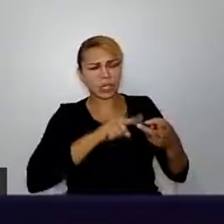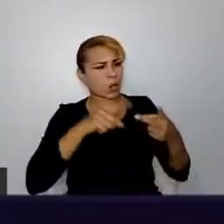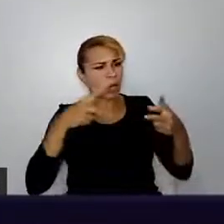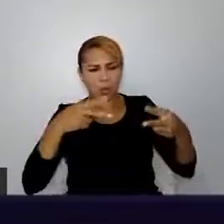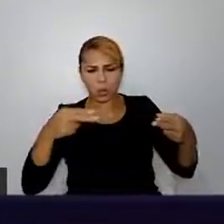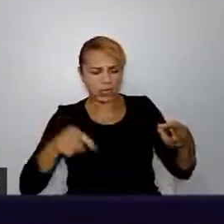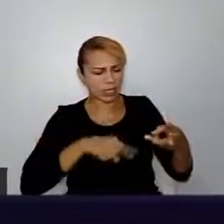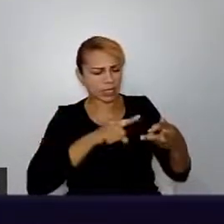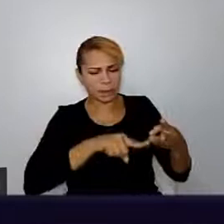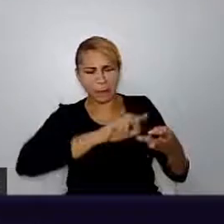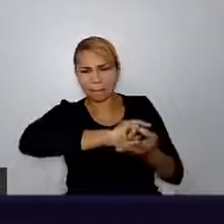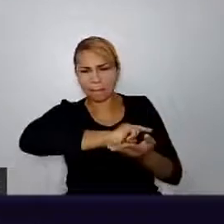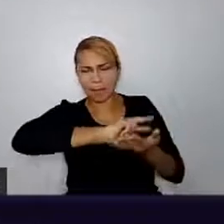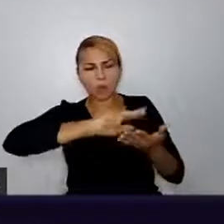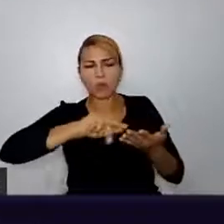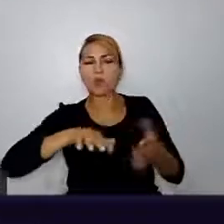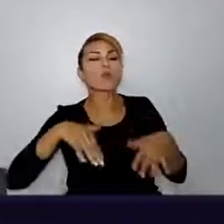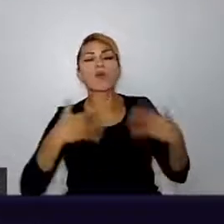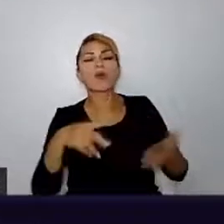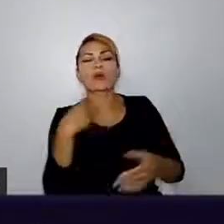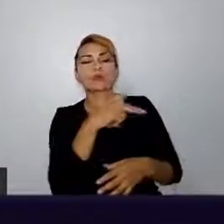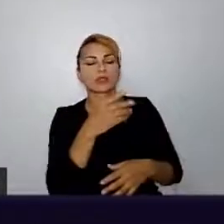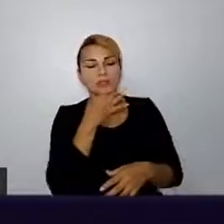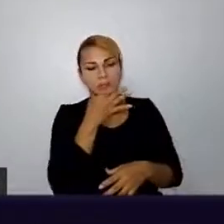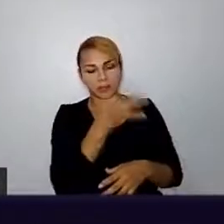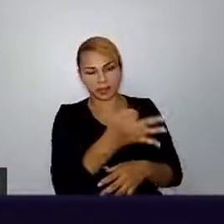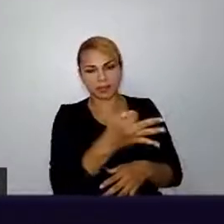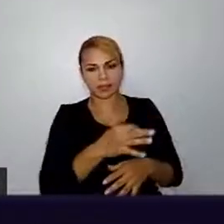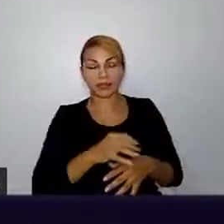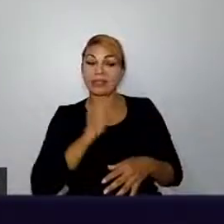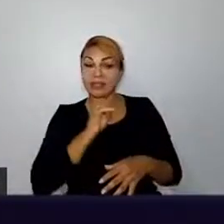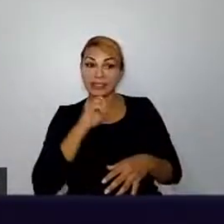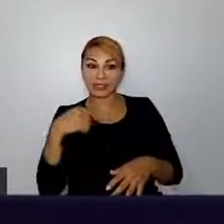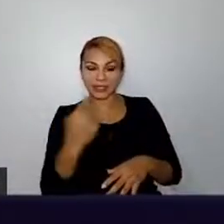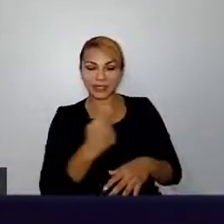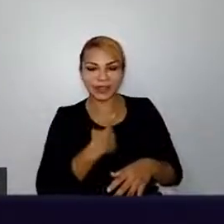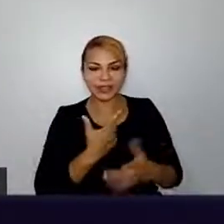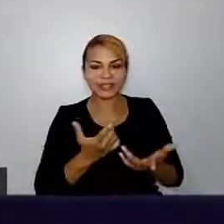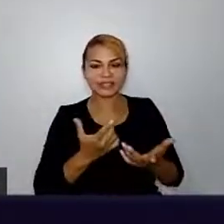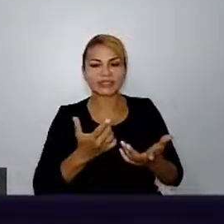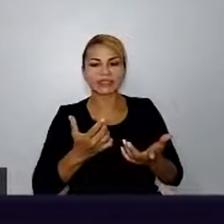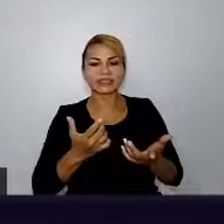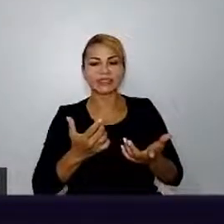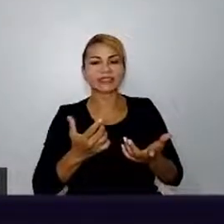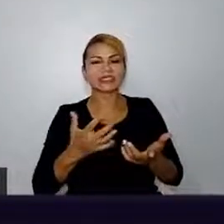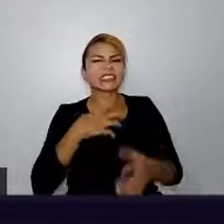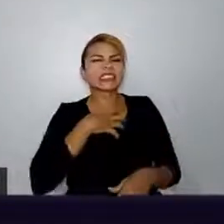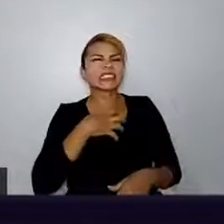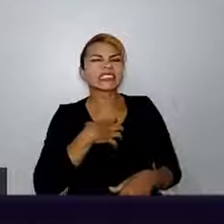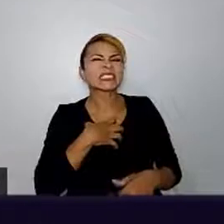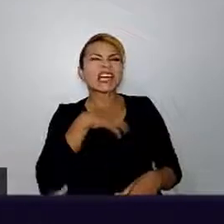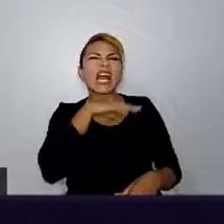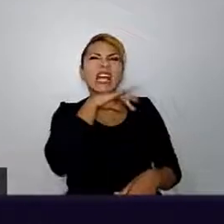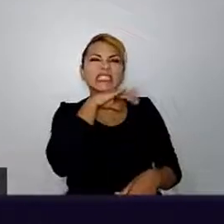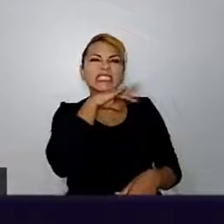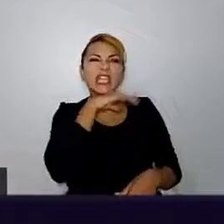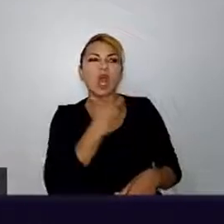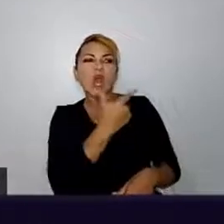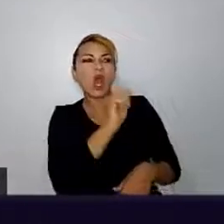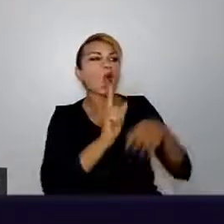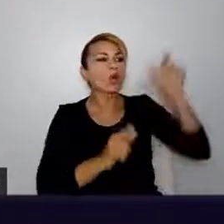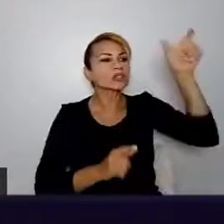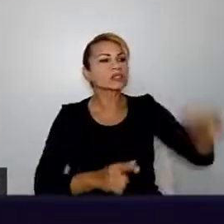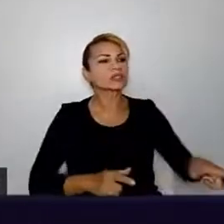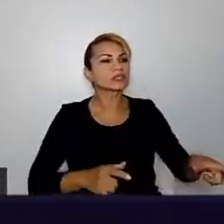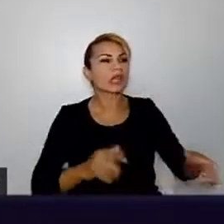coisa, tipo, o você acha? Então, tipo, se a gente acaba tirando essa sensação, às vezes, que o outro tem, essa impaciência